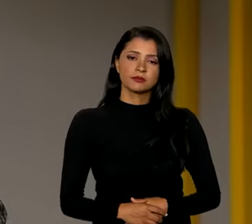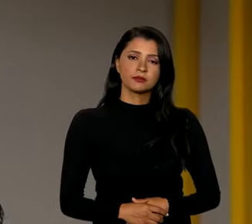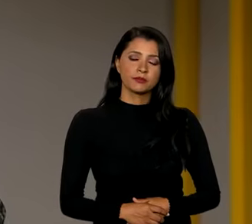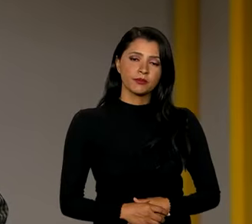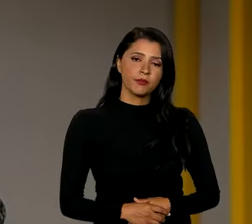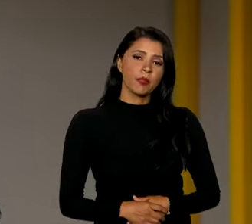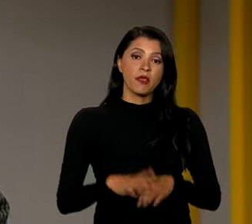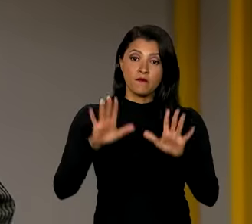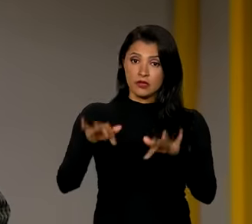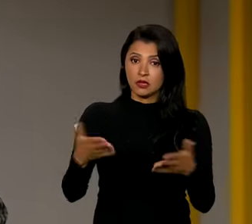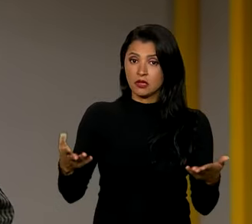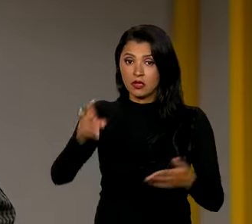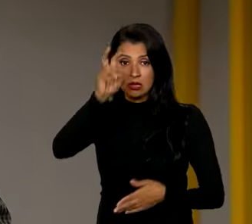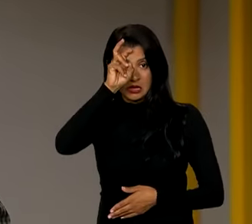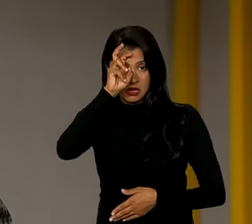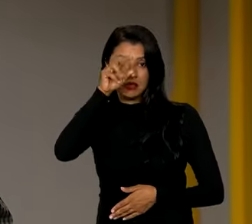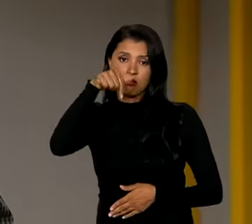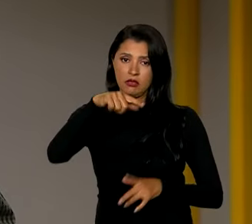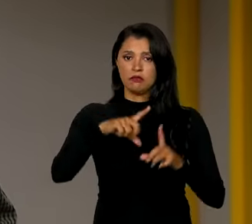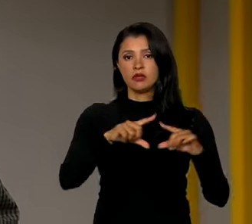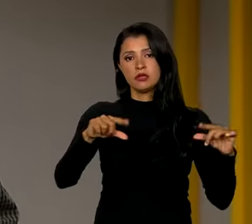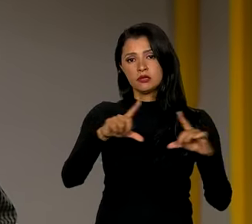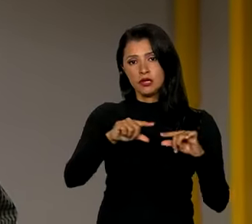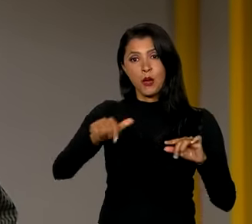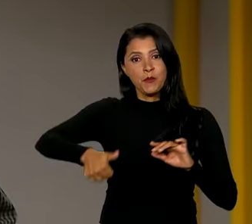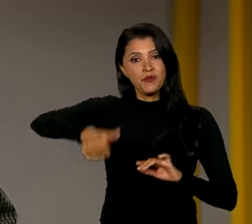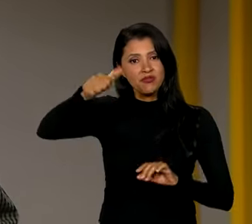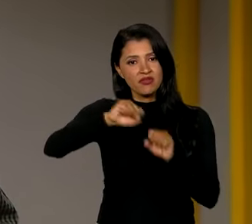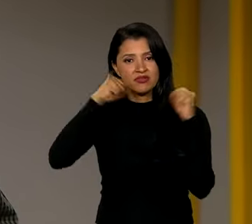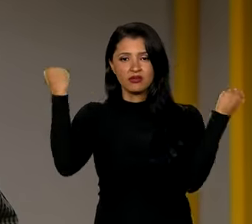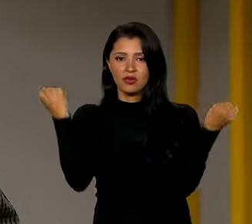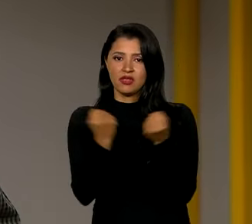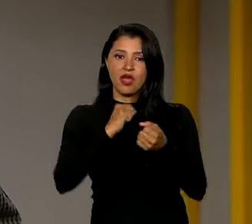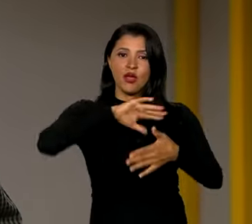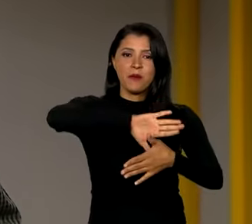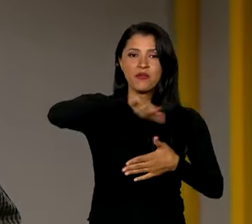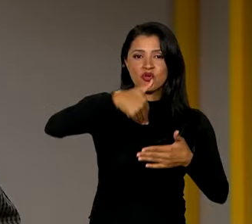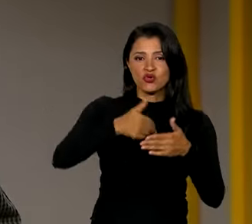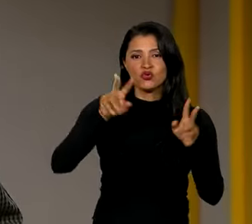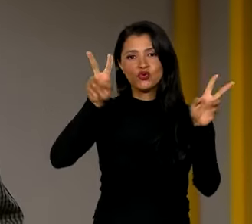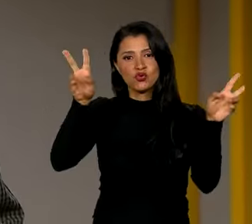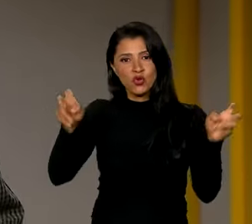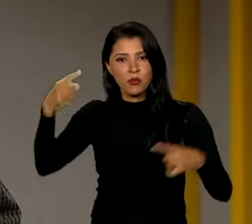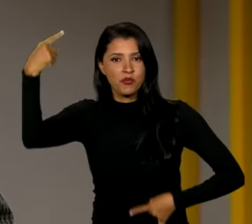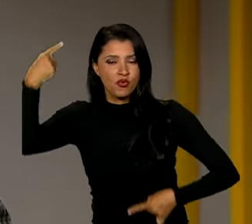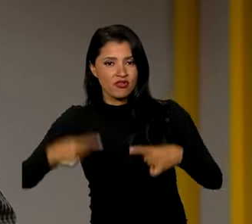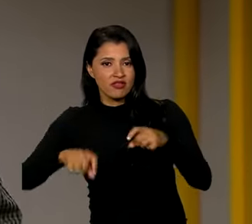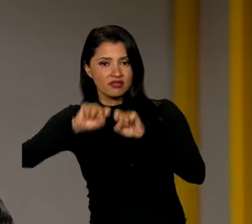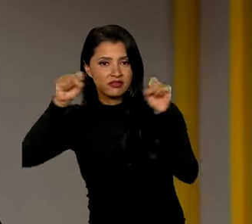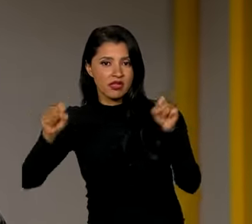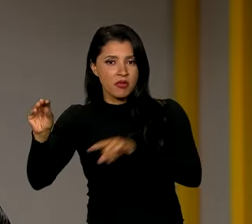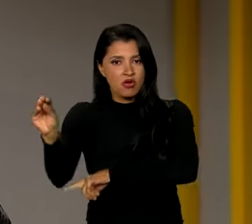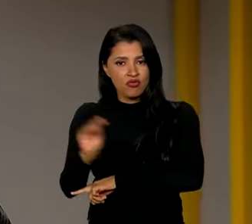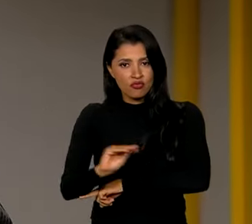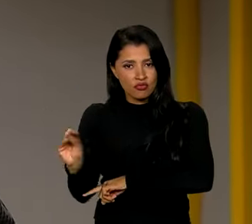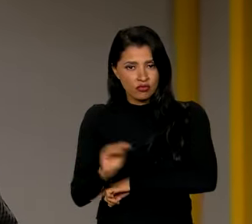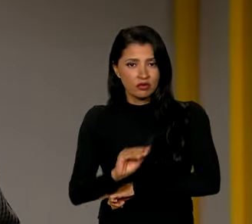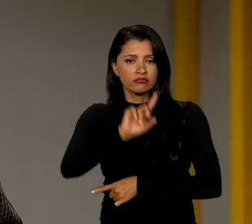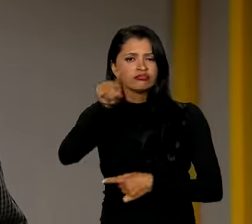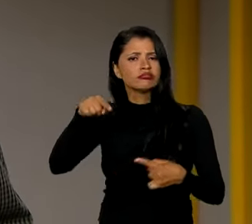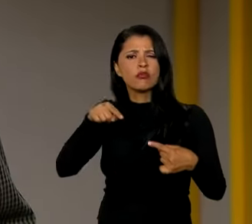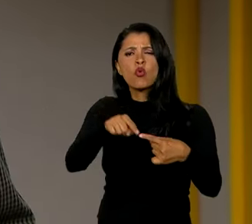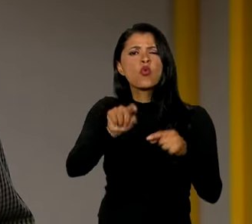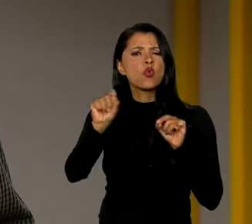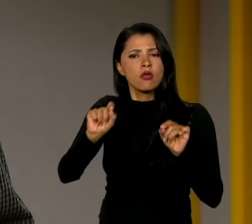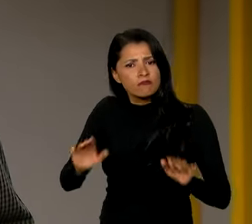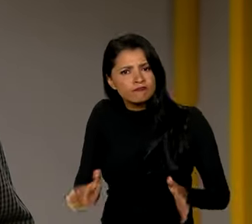Termina nesta quinta-feira aqui em Brasília o primeiro seminário do Mercosul sobre políticas e sistemas de cuidado. A meta é